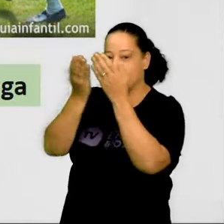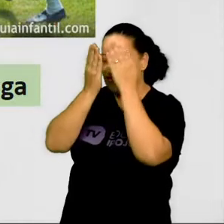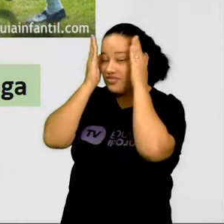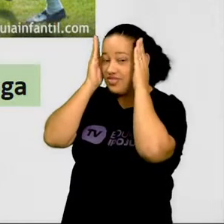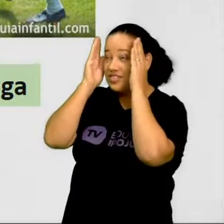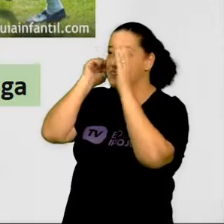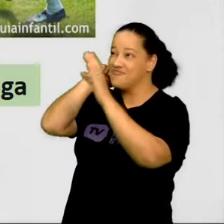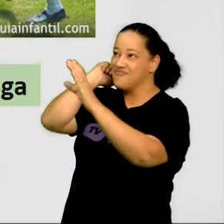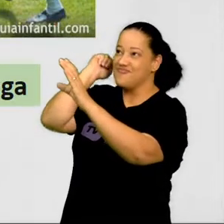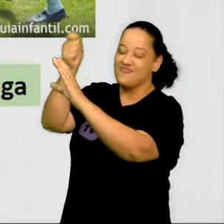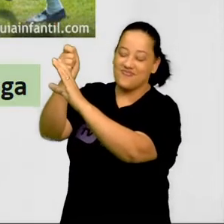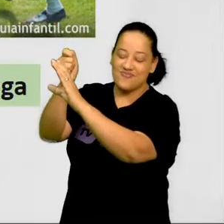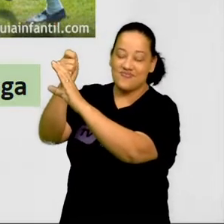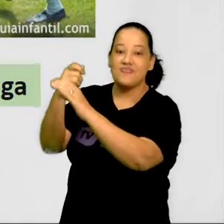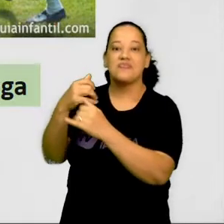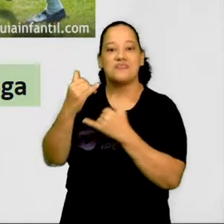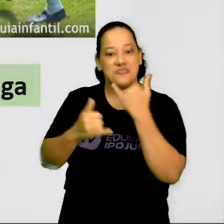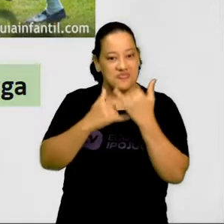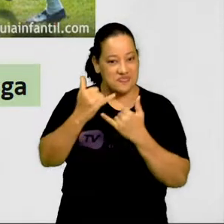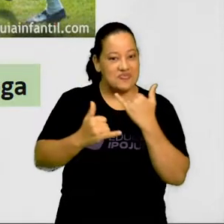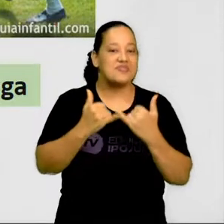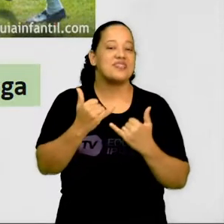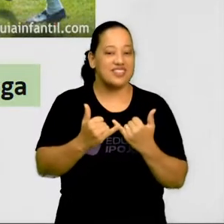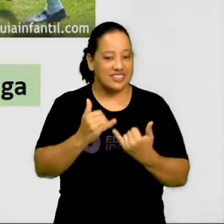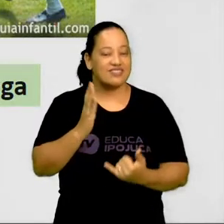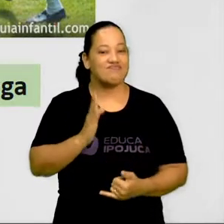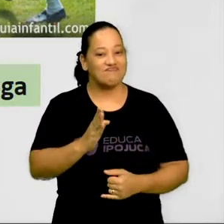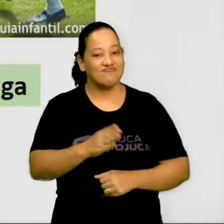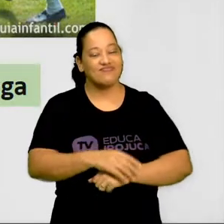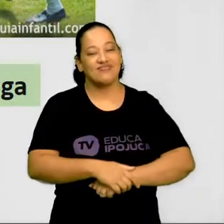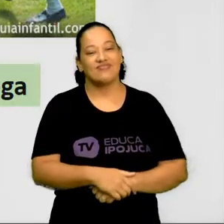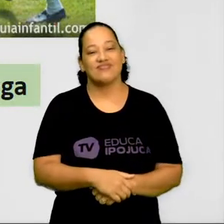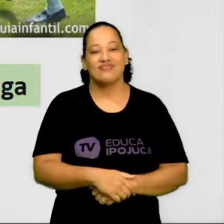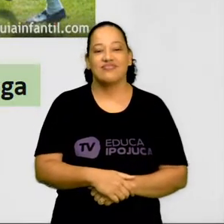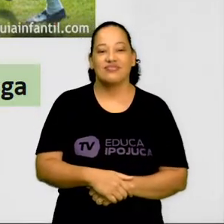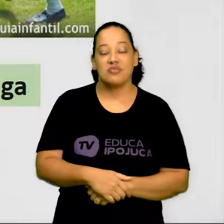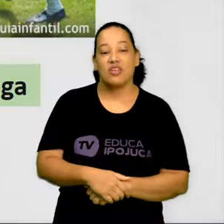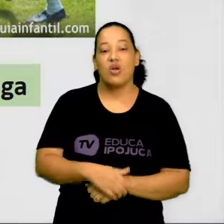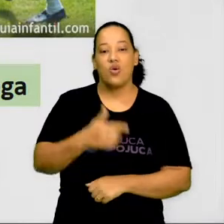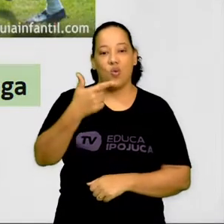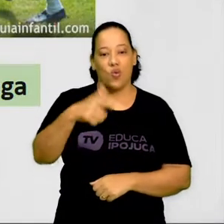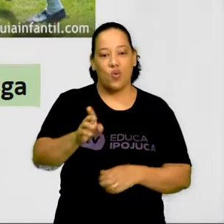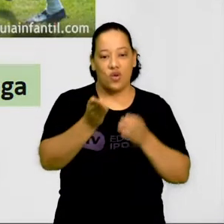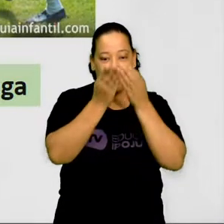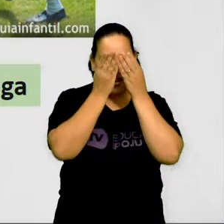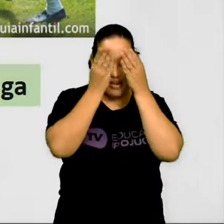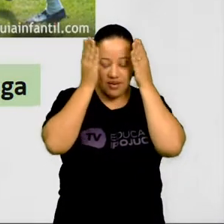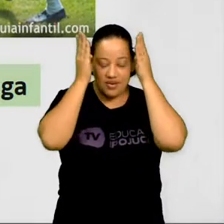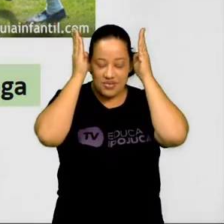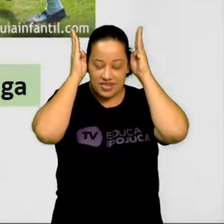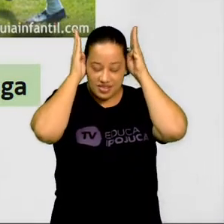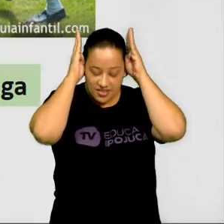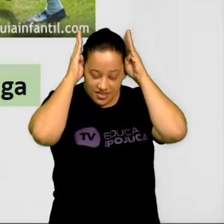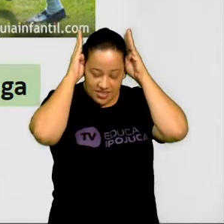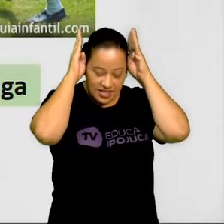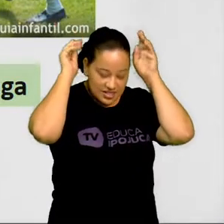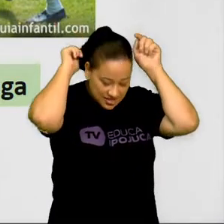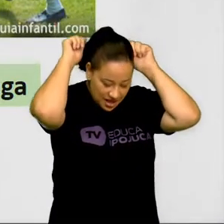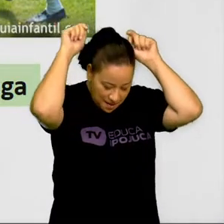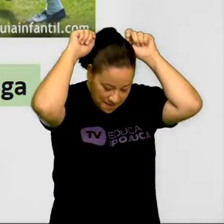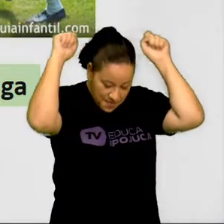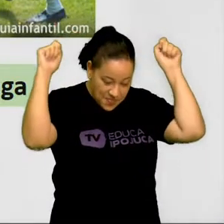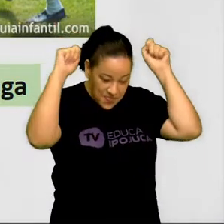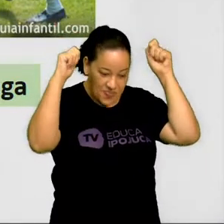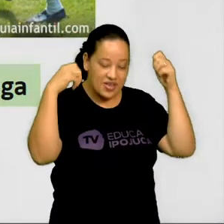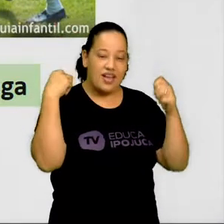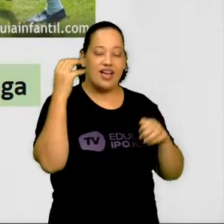legal, eu já brinquei bastante também. E essa cabra cega, tenho certeza que vocês brincam bastante